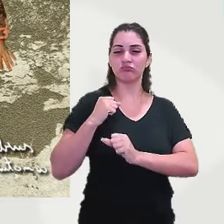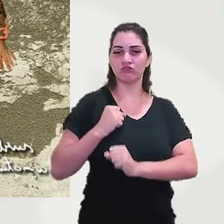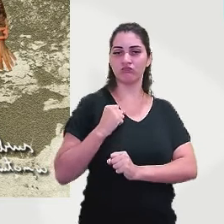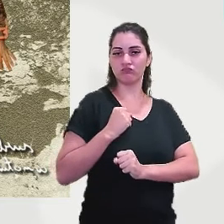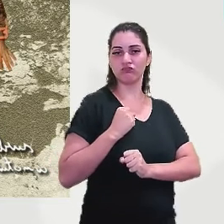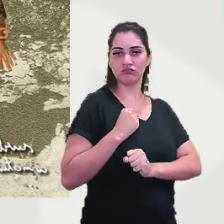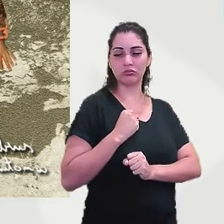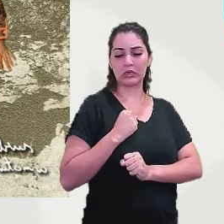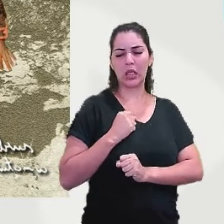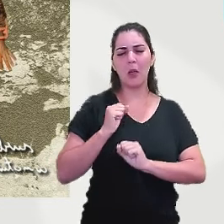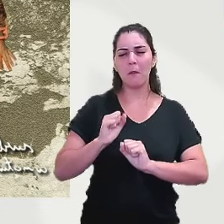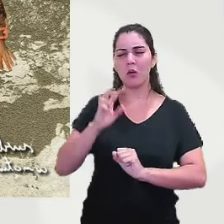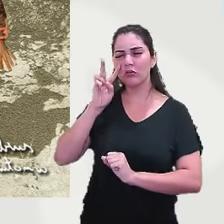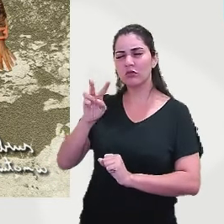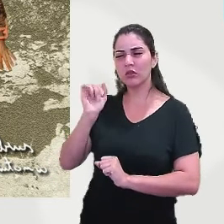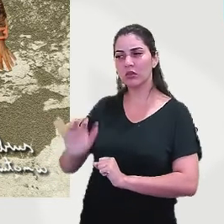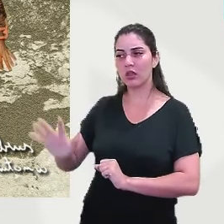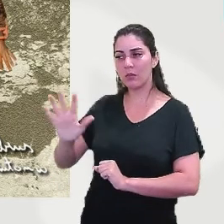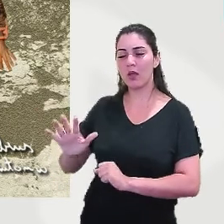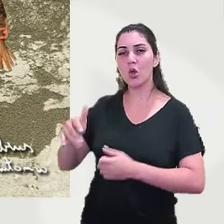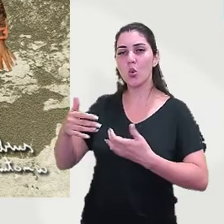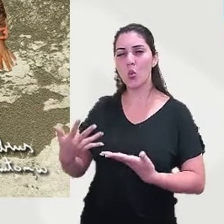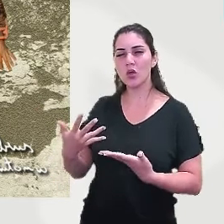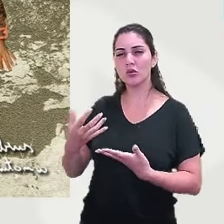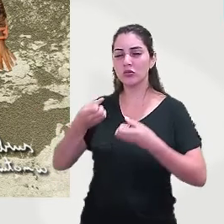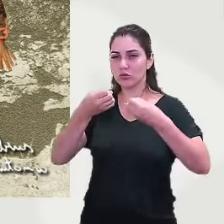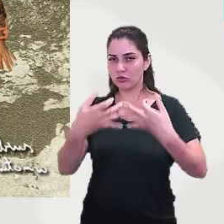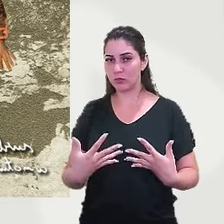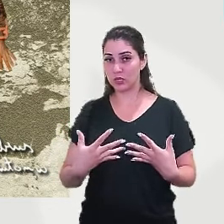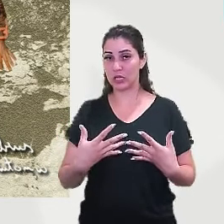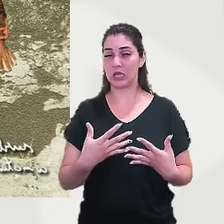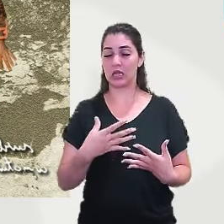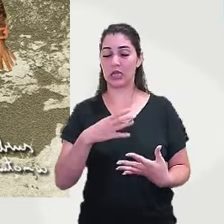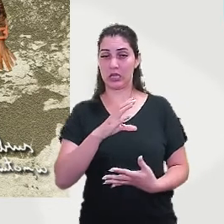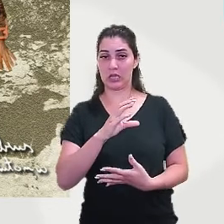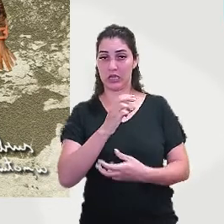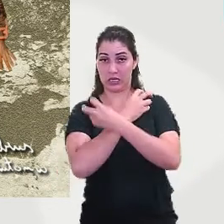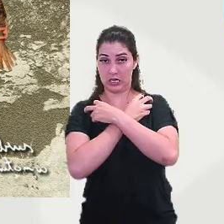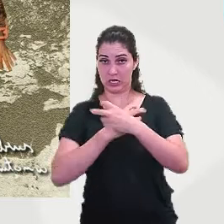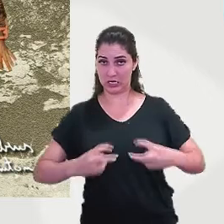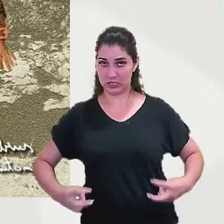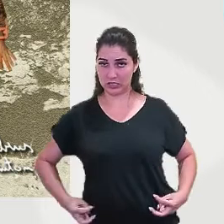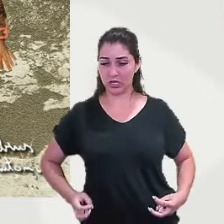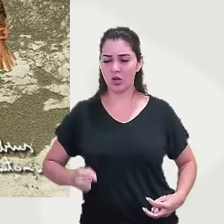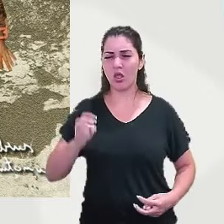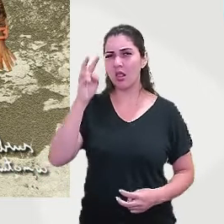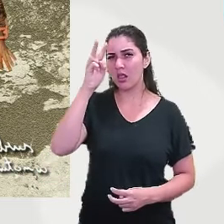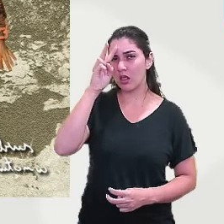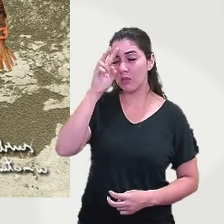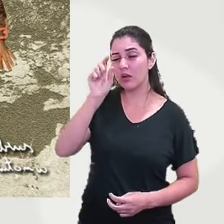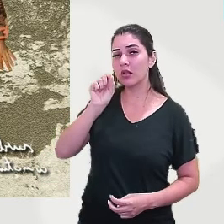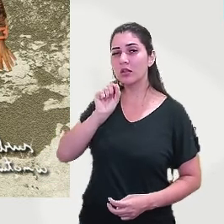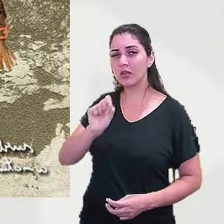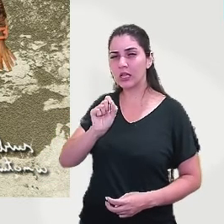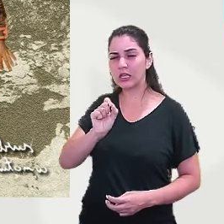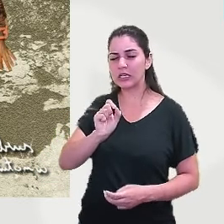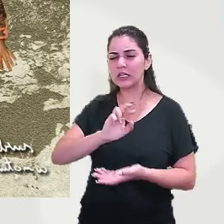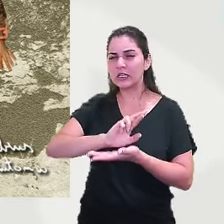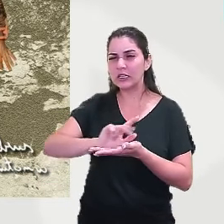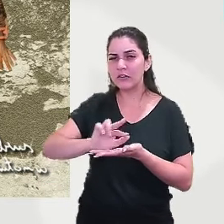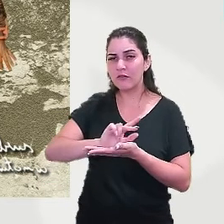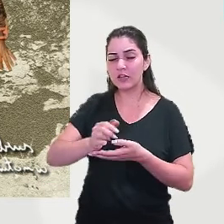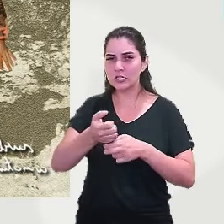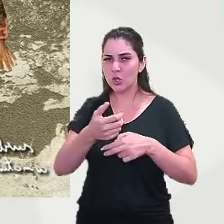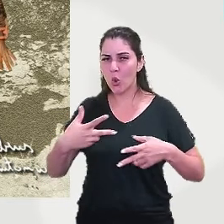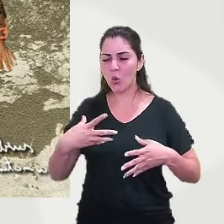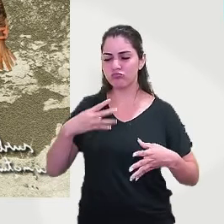como vocês podem ver na imagem, né? Quando a gente fala de cangaceiro, das suas vestes, a gente lembra de quê? De várias coisas atrelhadas ao seu